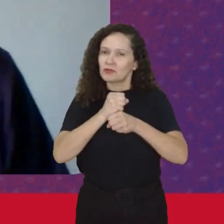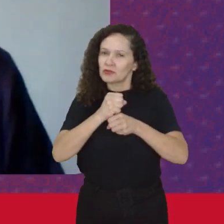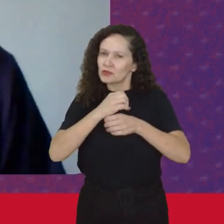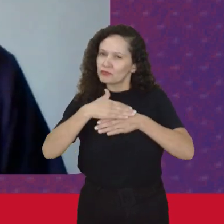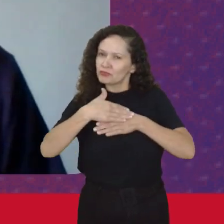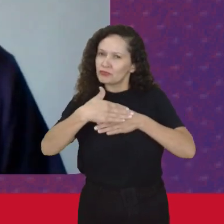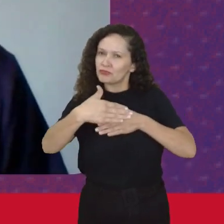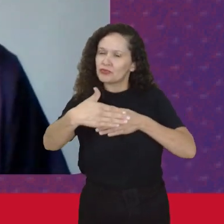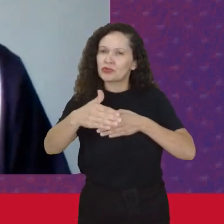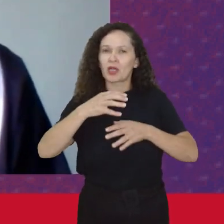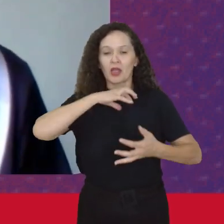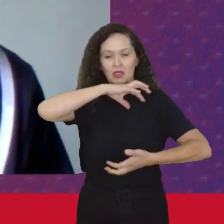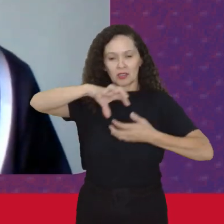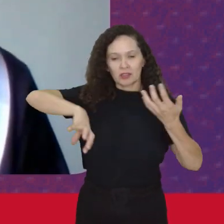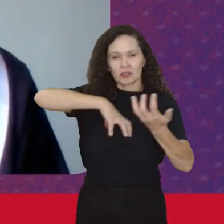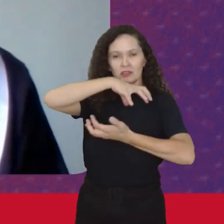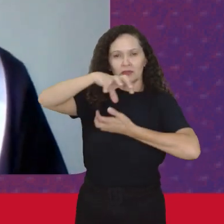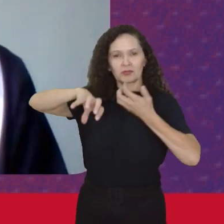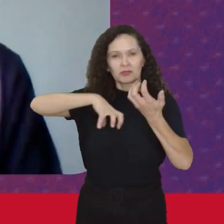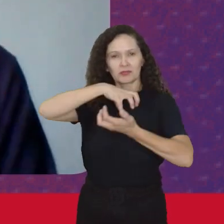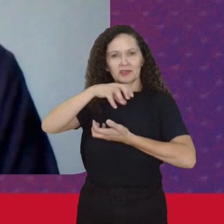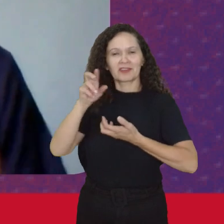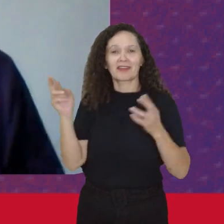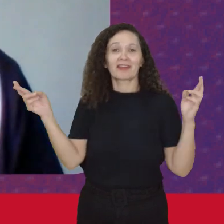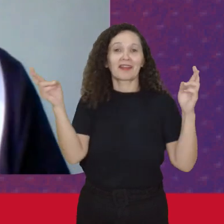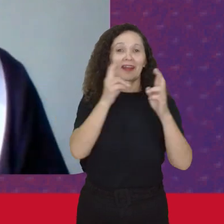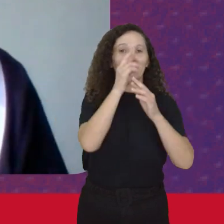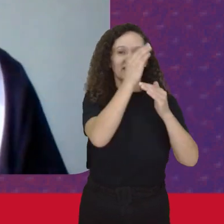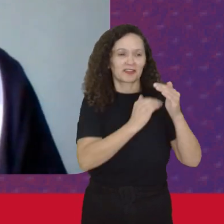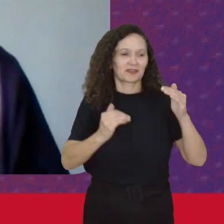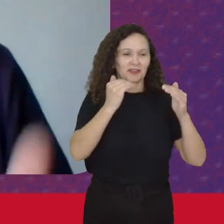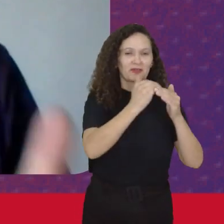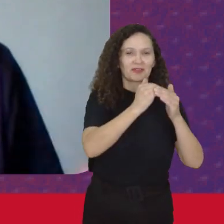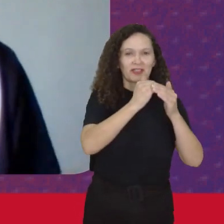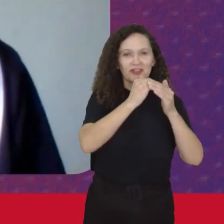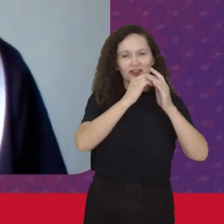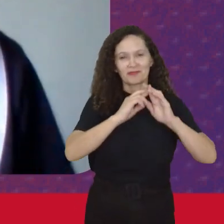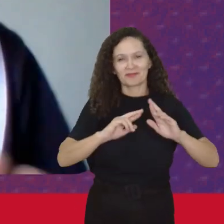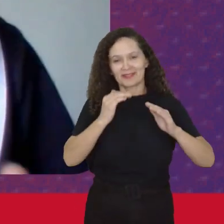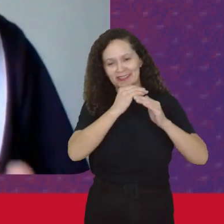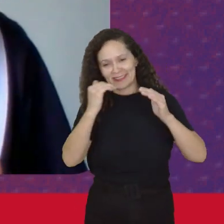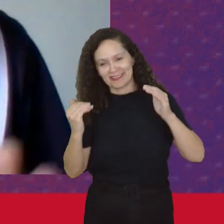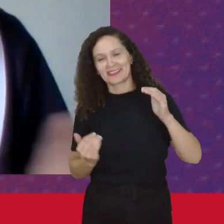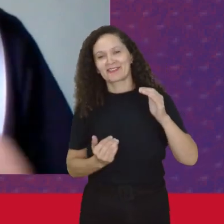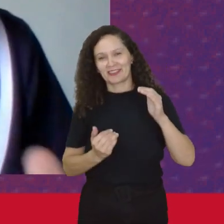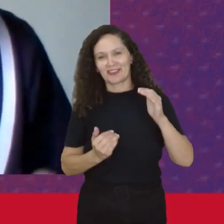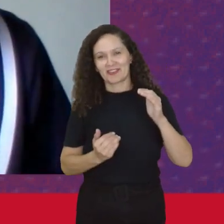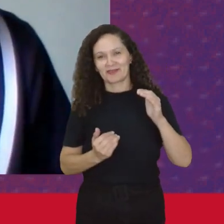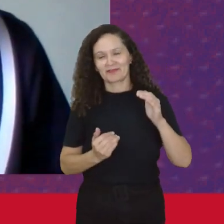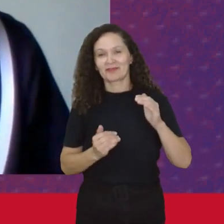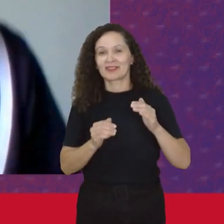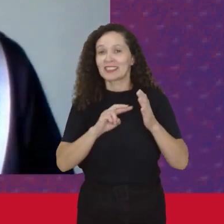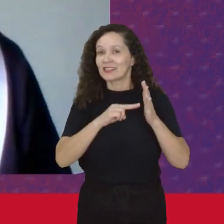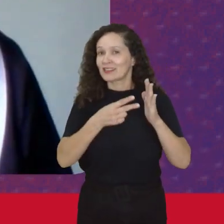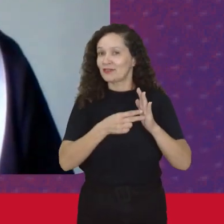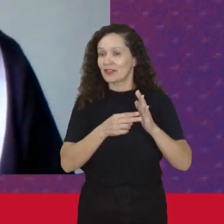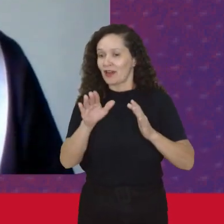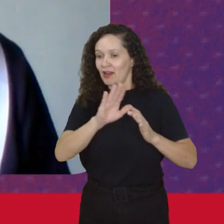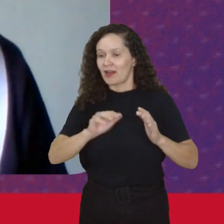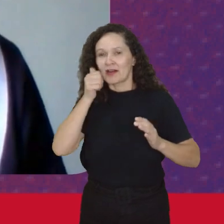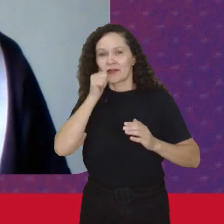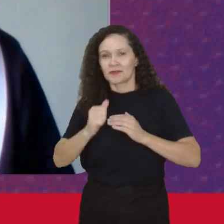As polêmicas Estavam na relação Entre igualdade E diferença Ou seja Um campo do feminismo